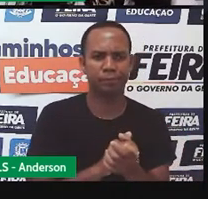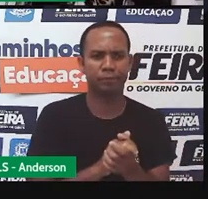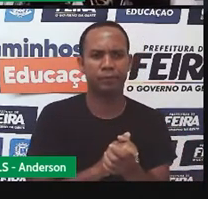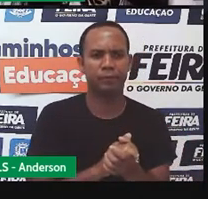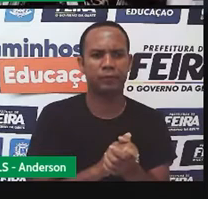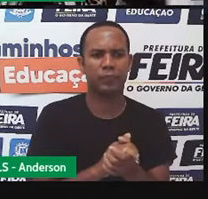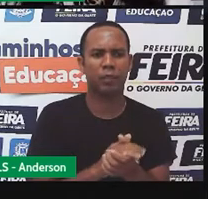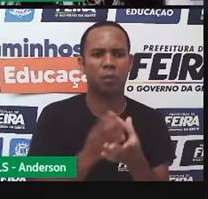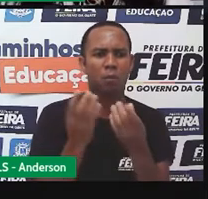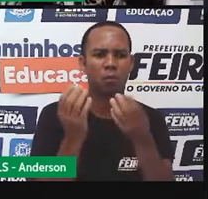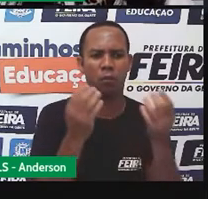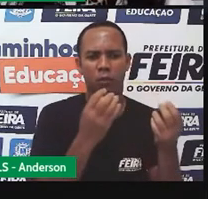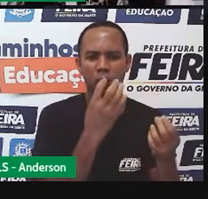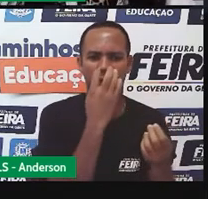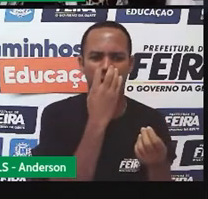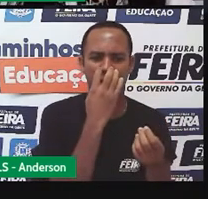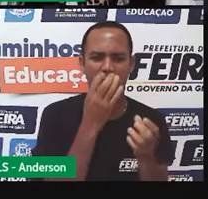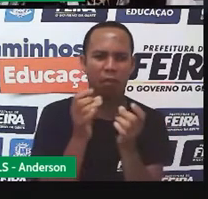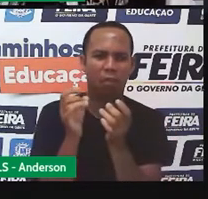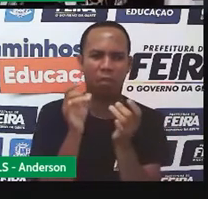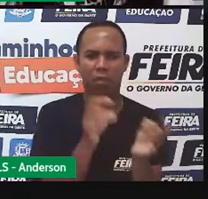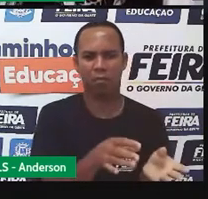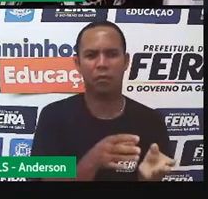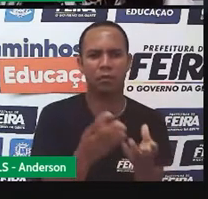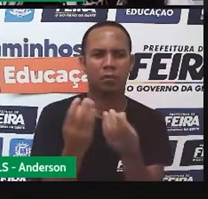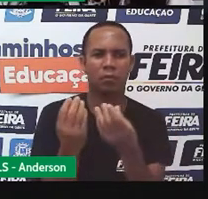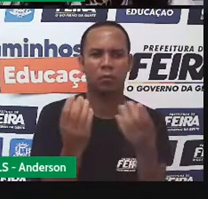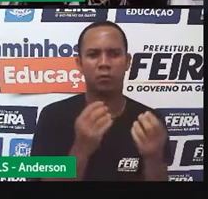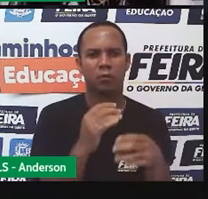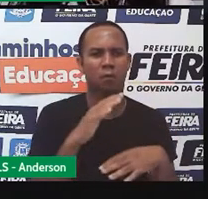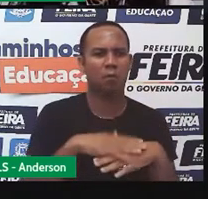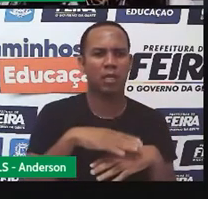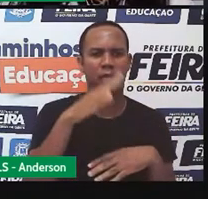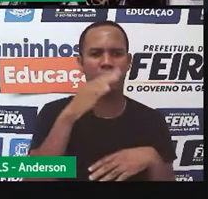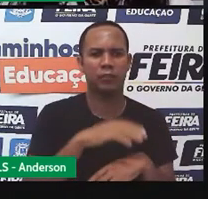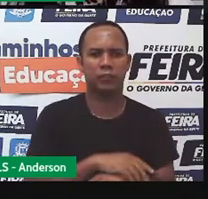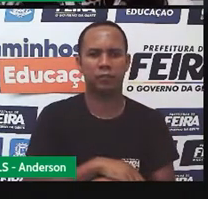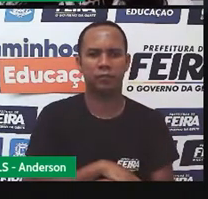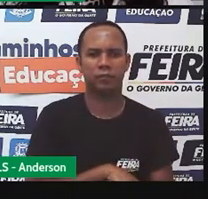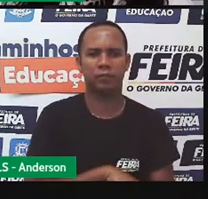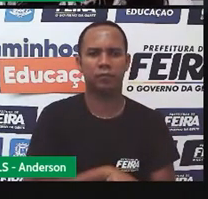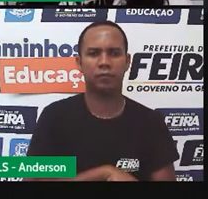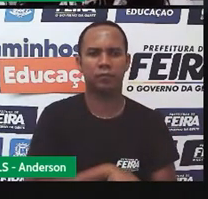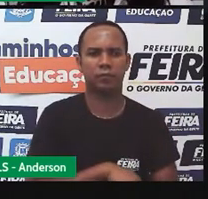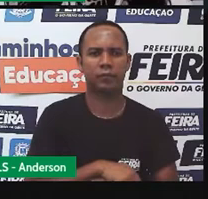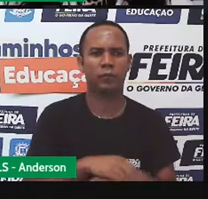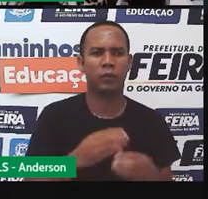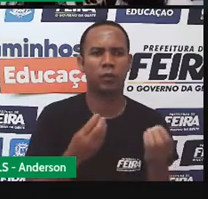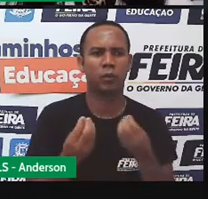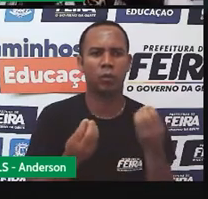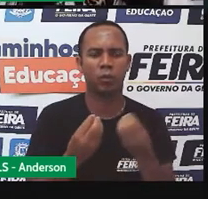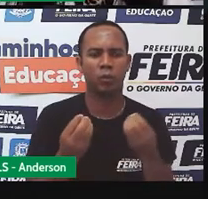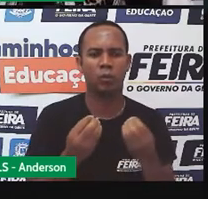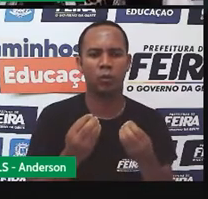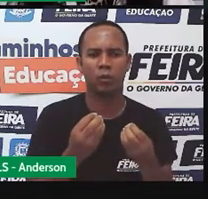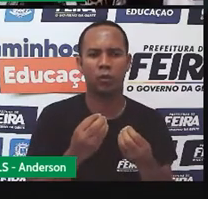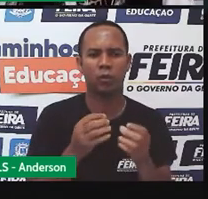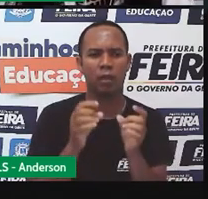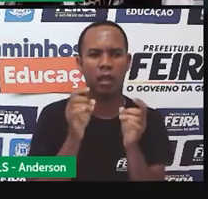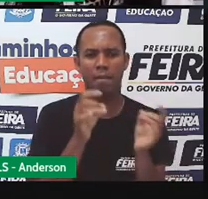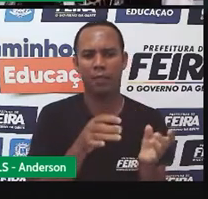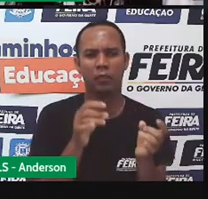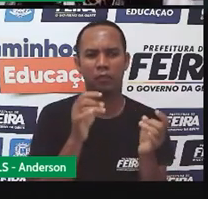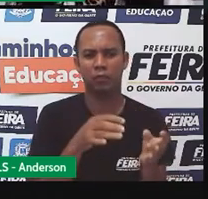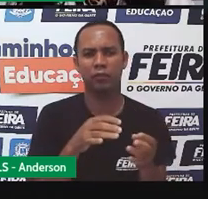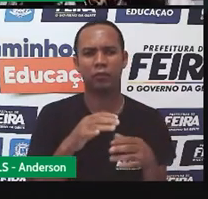Abandono de animais cresce cinco vezes mais durante a pandemia. O abandono de animais aumenta